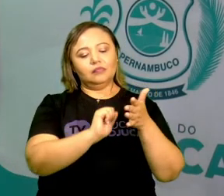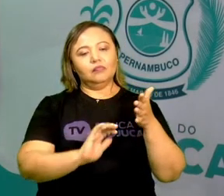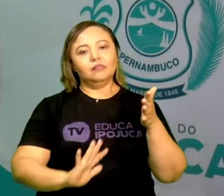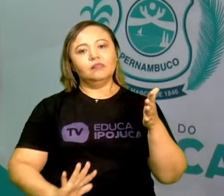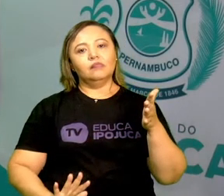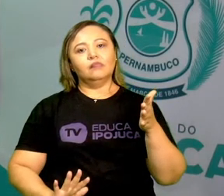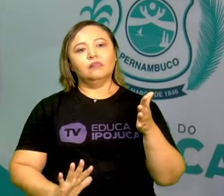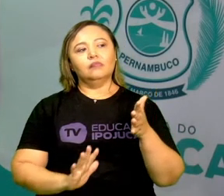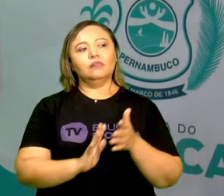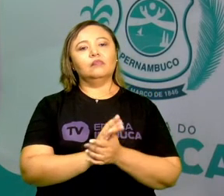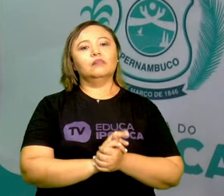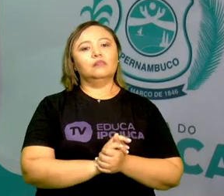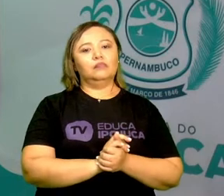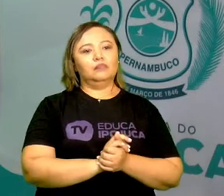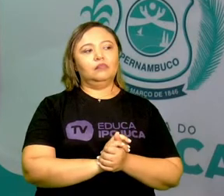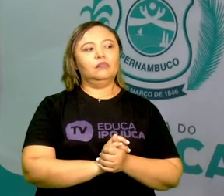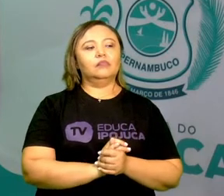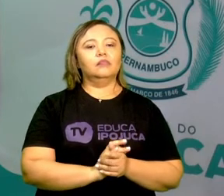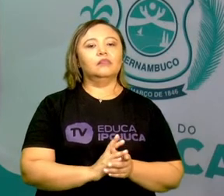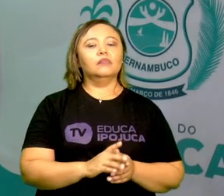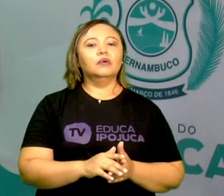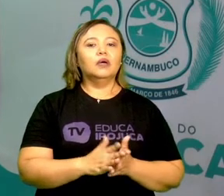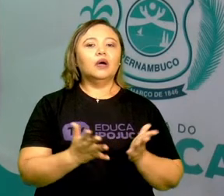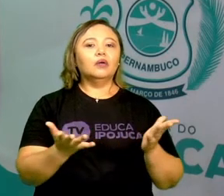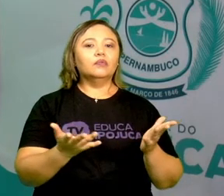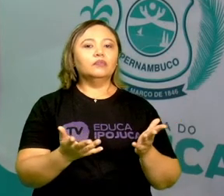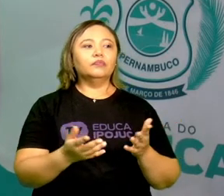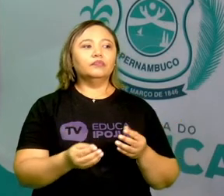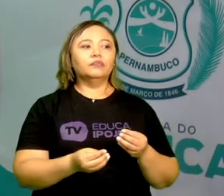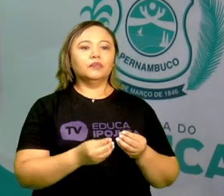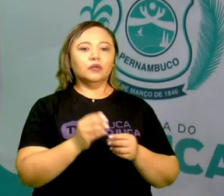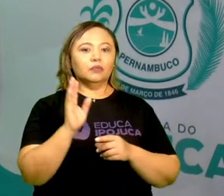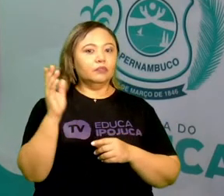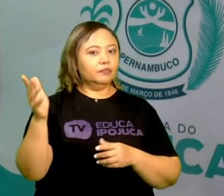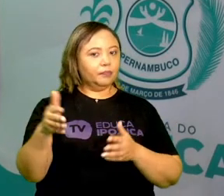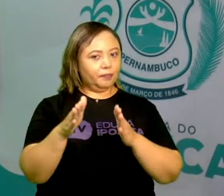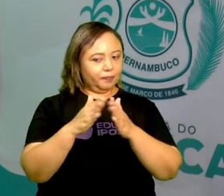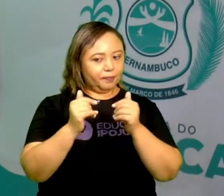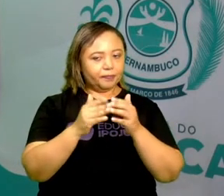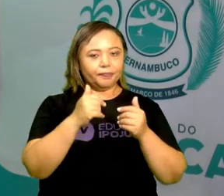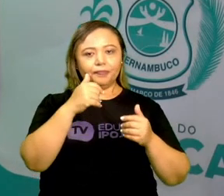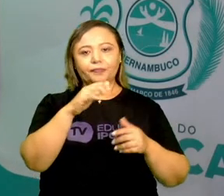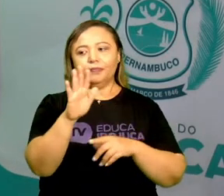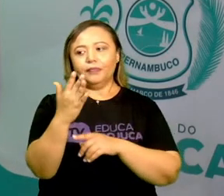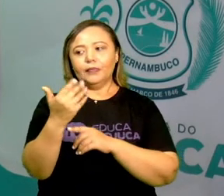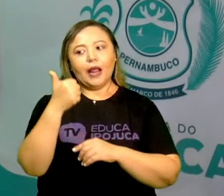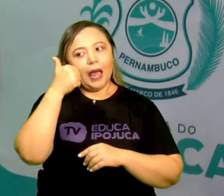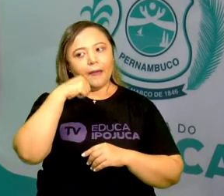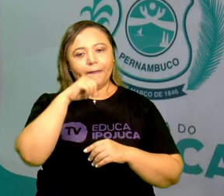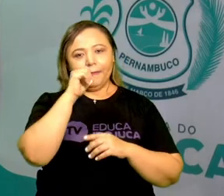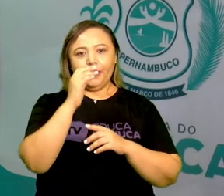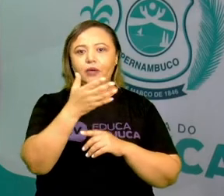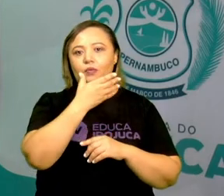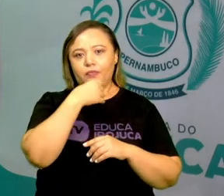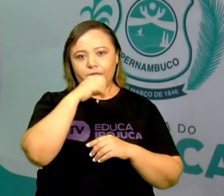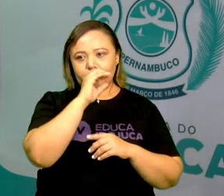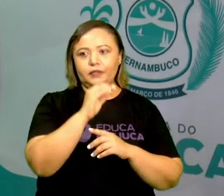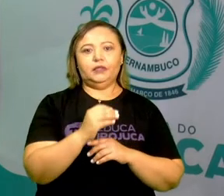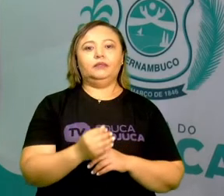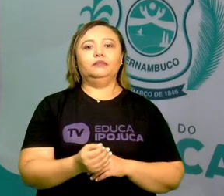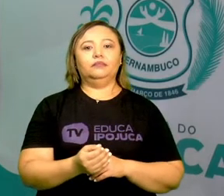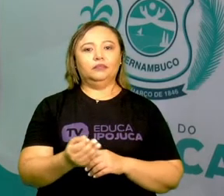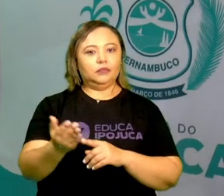com o nosso desafio do dia, certo? Com a ajuda da mamãe, tá? ou do papai, ou do